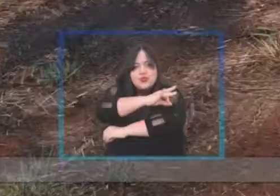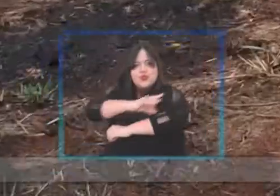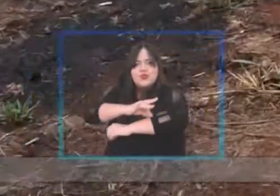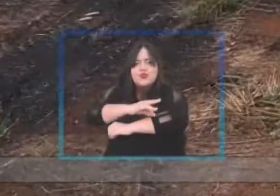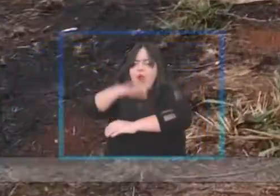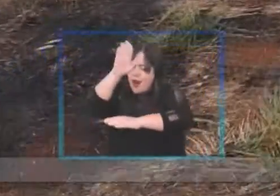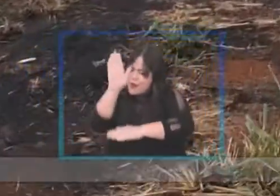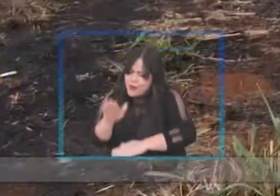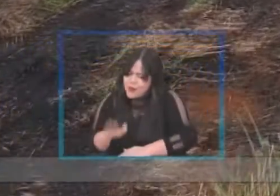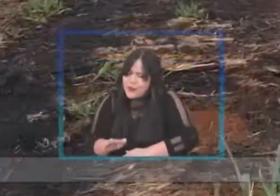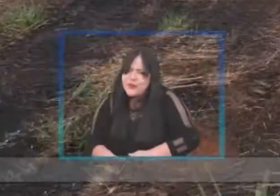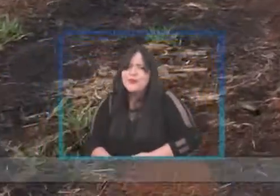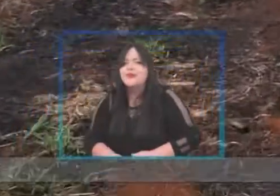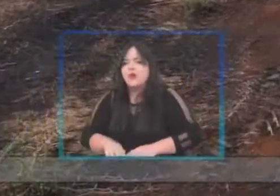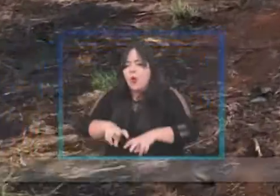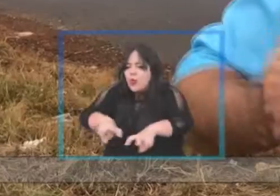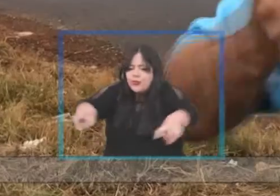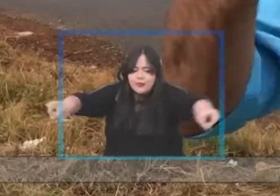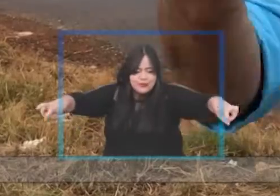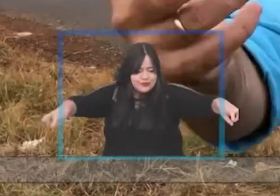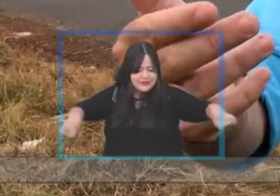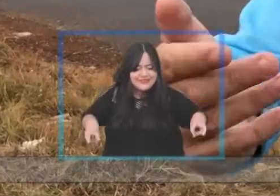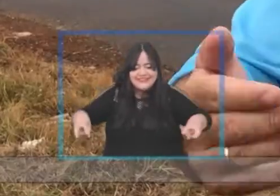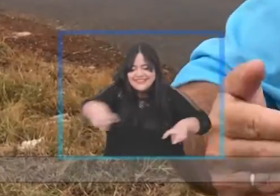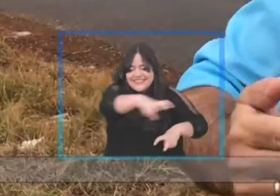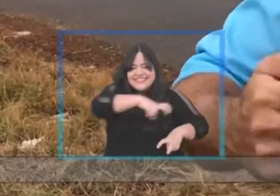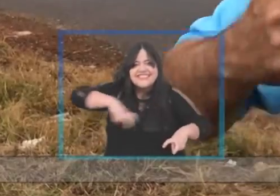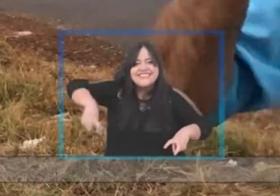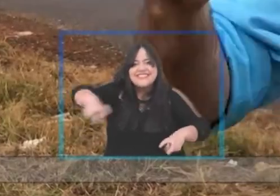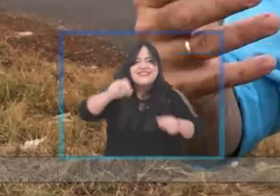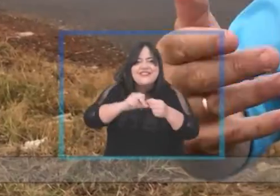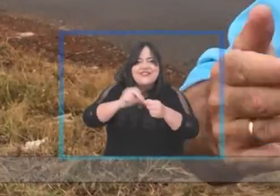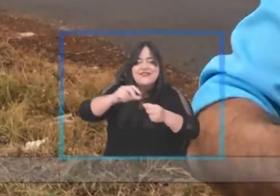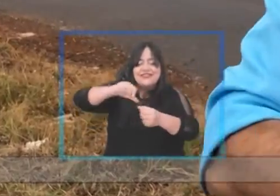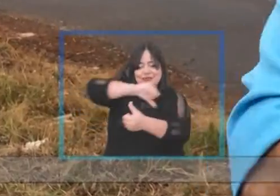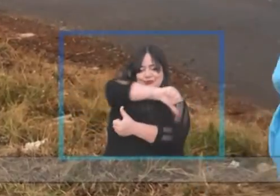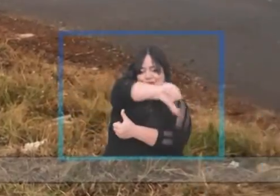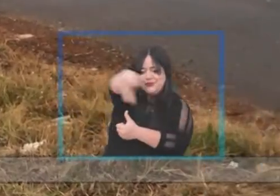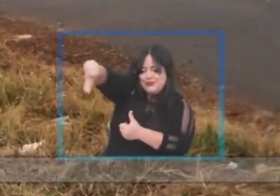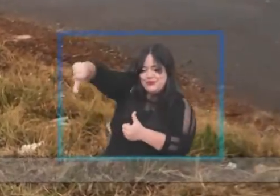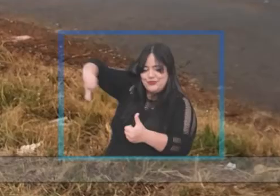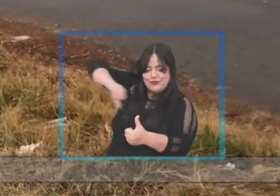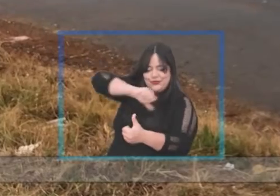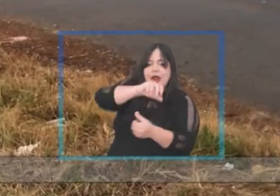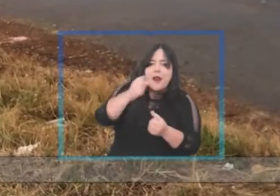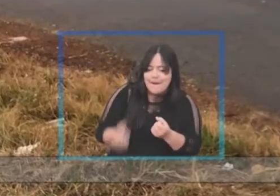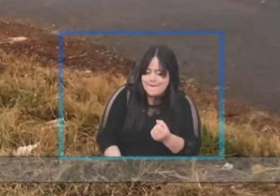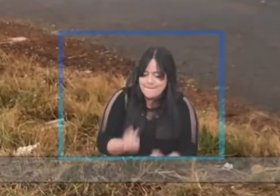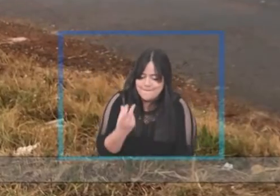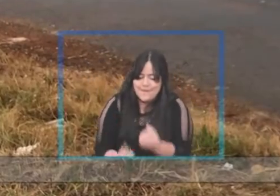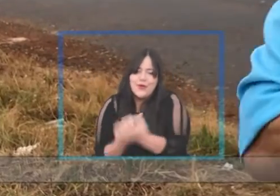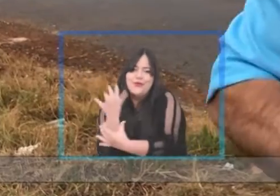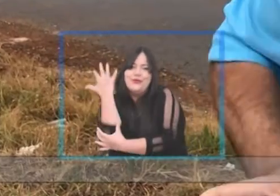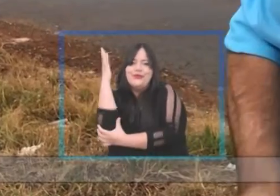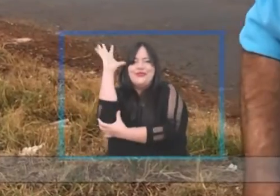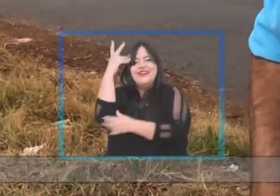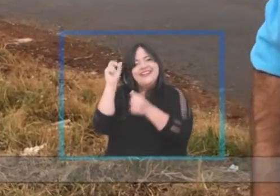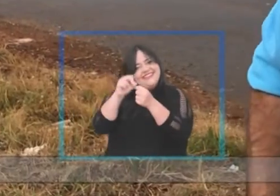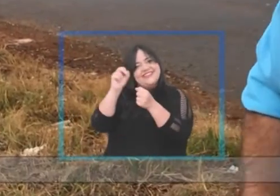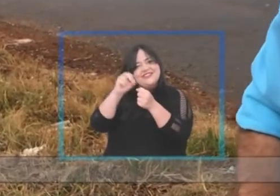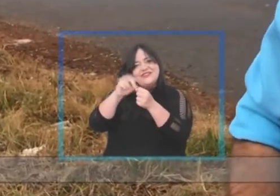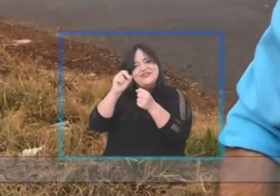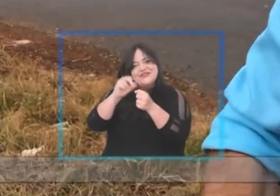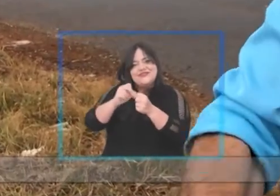diminuir o canteiro central, fazer a ciclovia, plantar árvores e